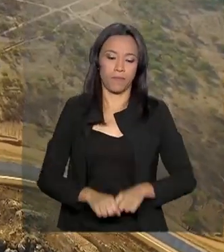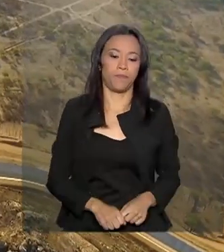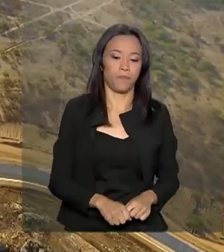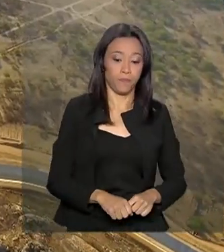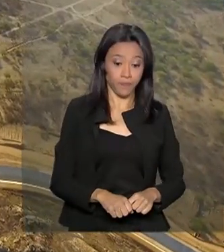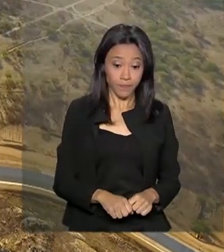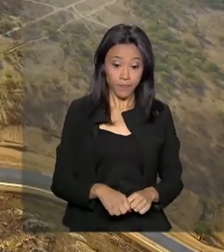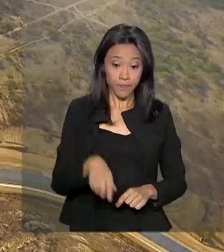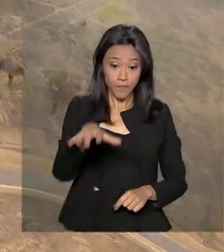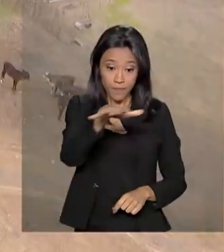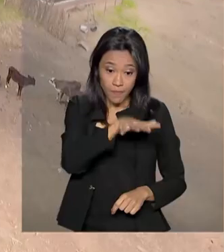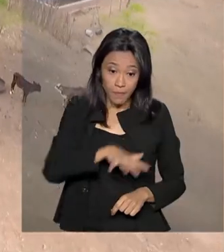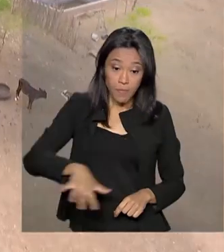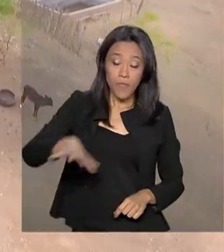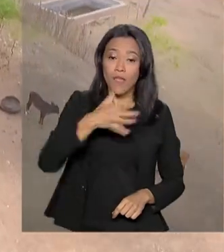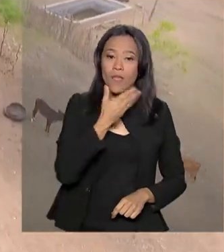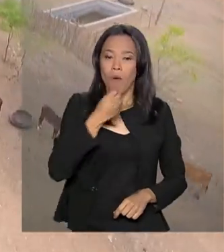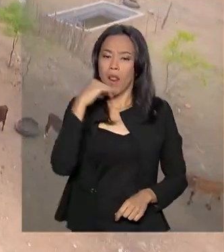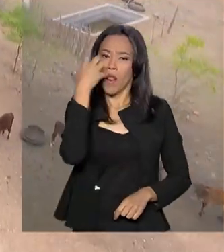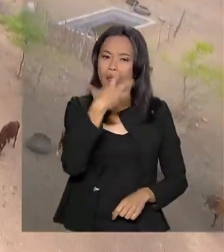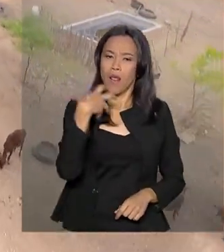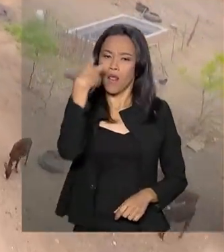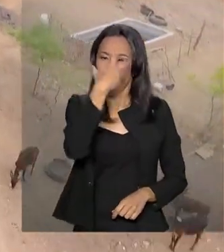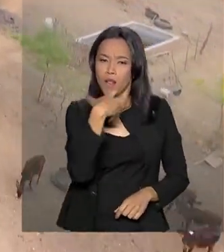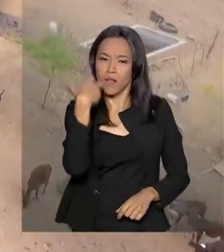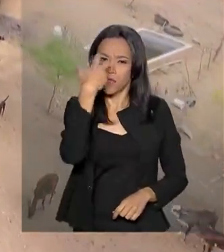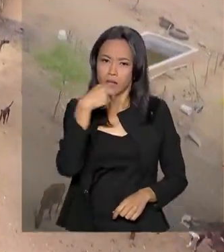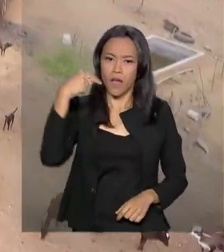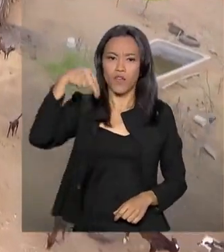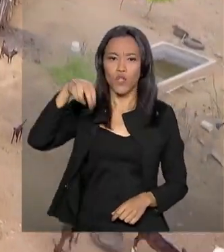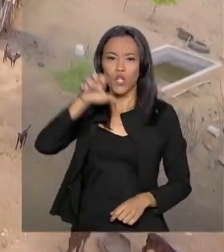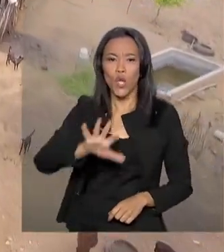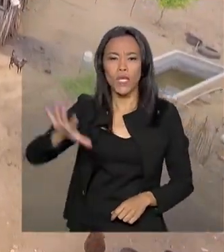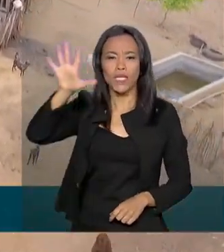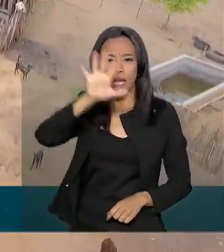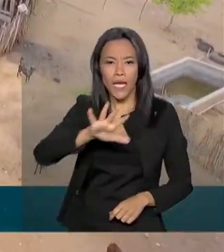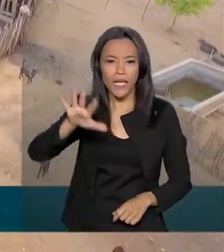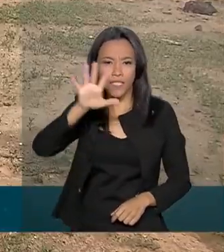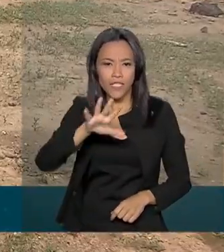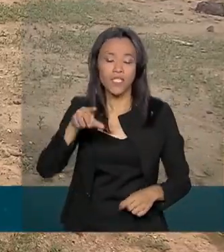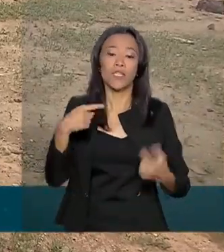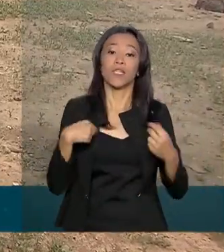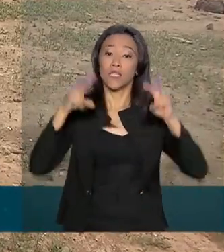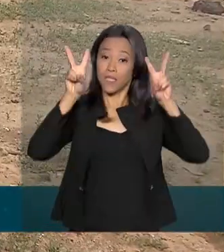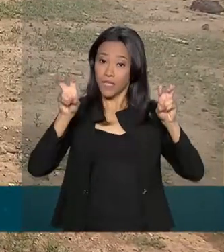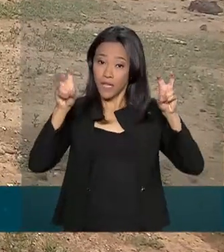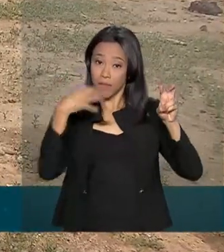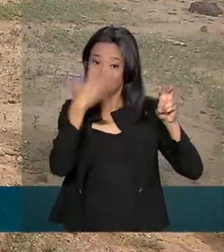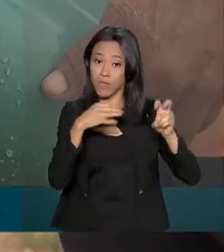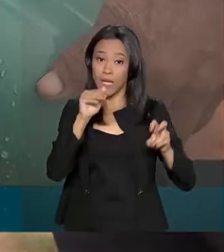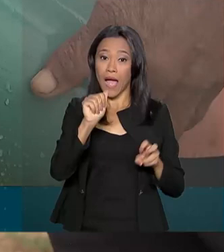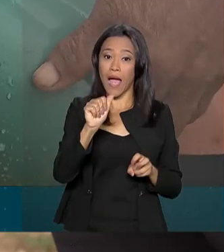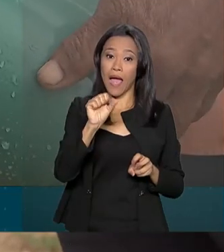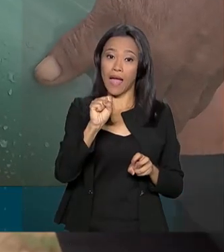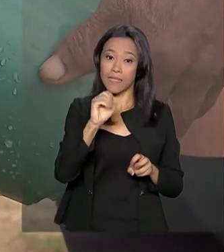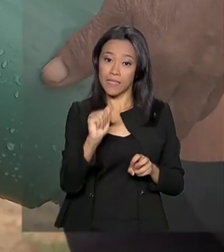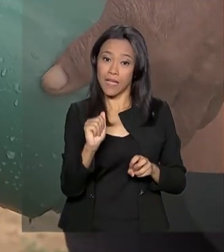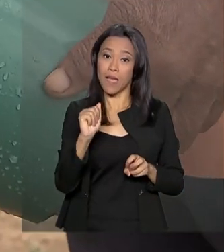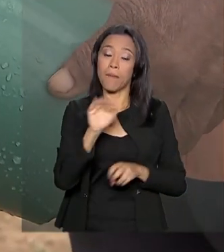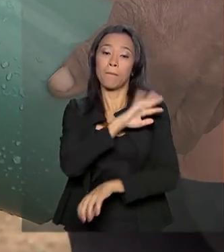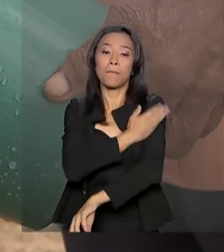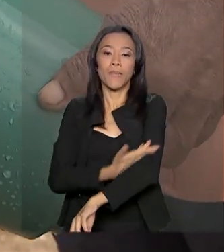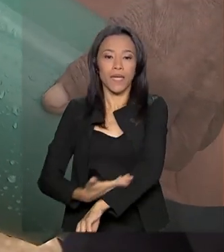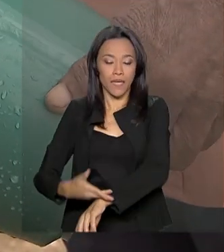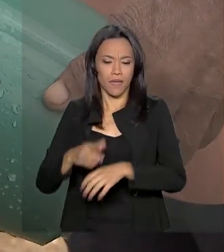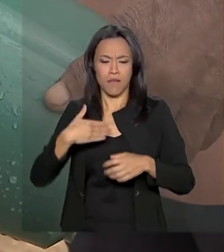Luiz Gonzaga já cantava a seca do sertão nordestino nos versos de Asa Branca. No Brasil, mais de